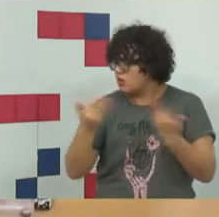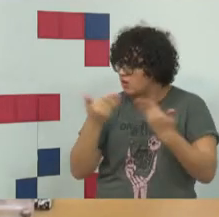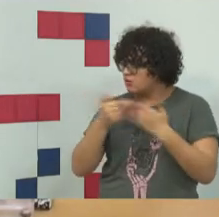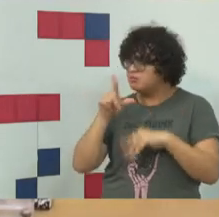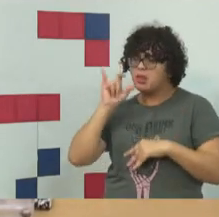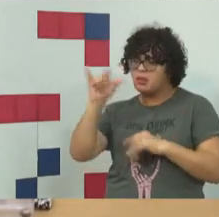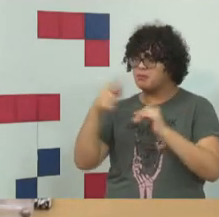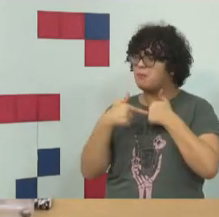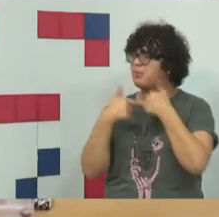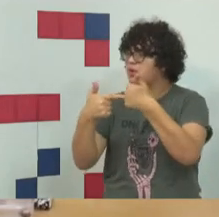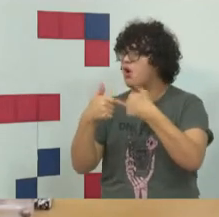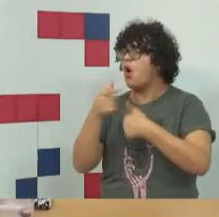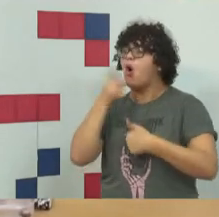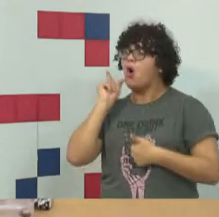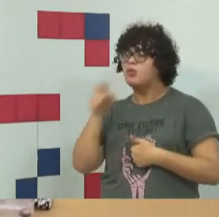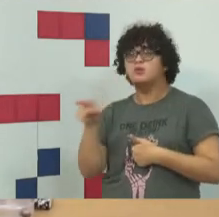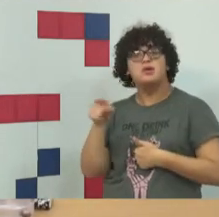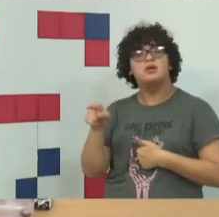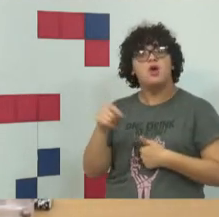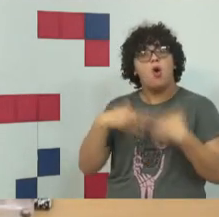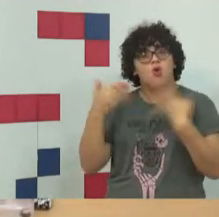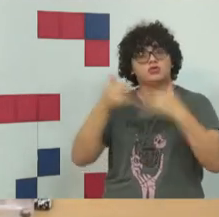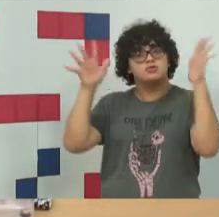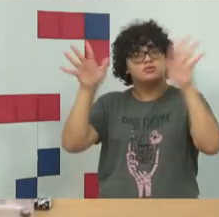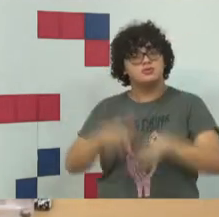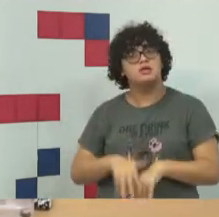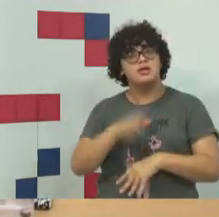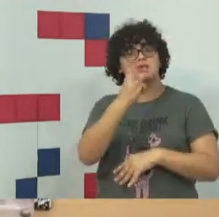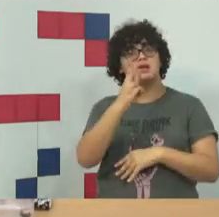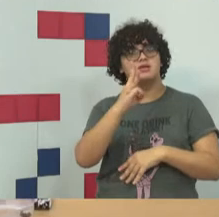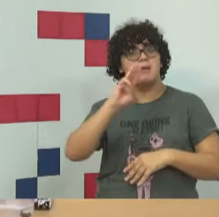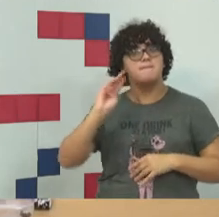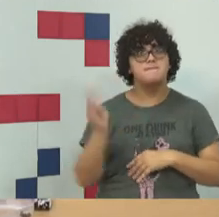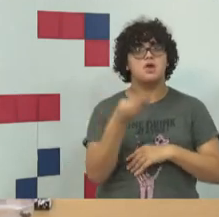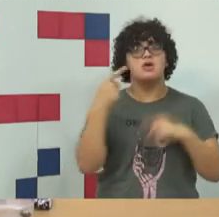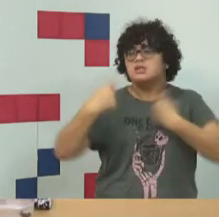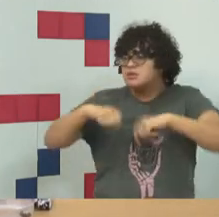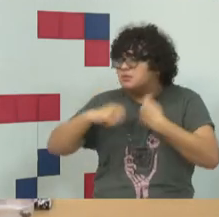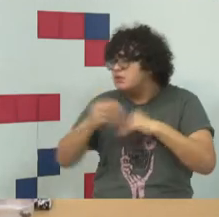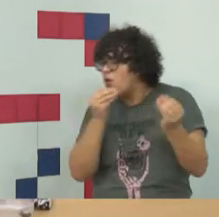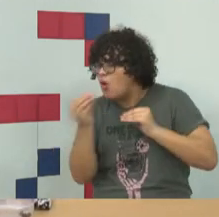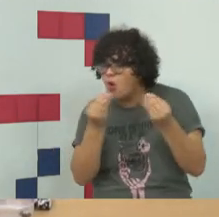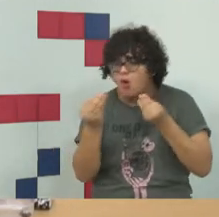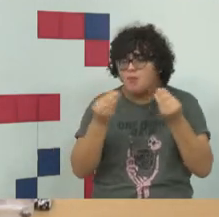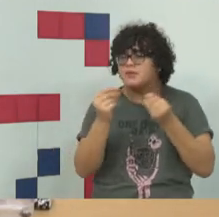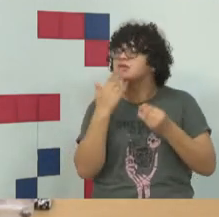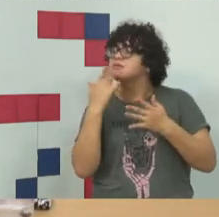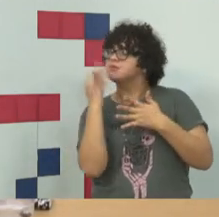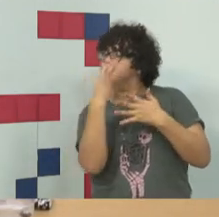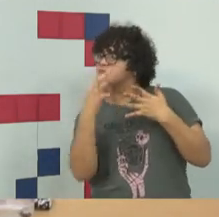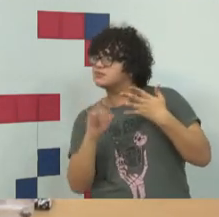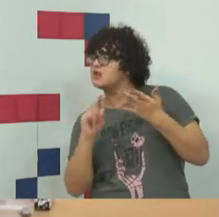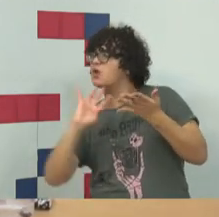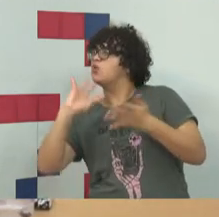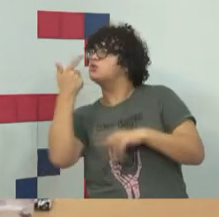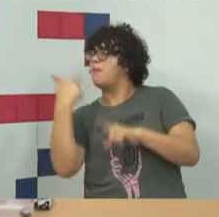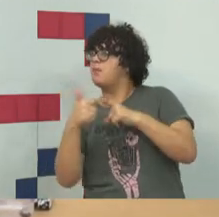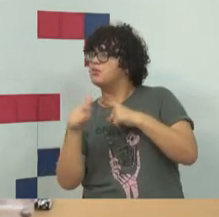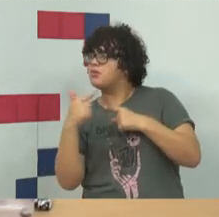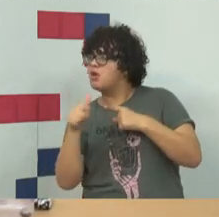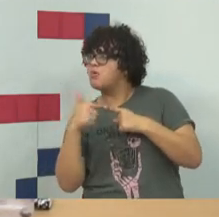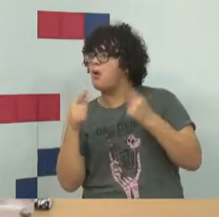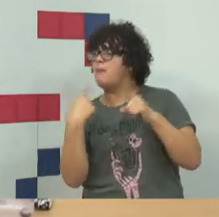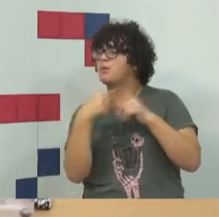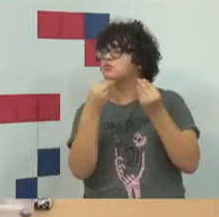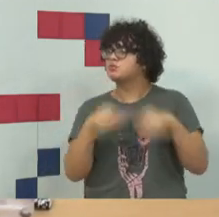Instagram, ontem ela tinha 4 milhões, hoje ela tem 3 milhões, o senhor precisa conceder um direito a ela de ser indenizada porque houve um